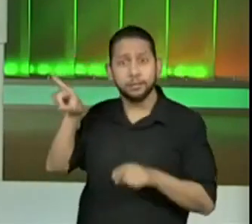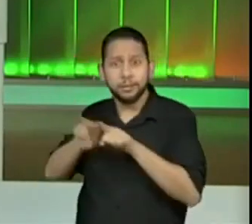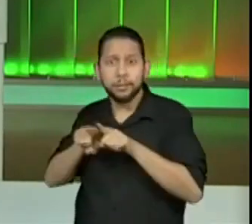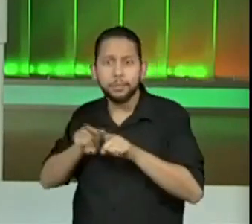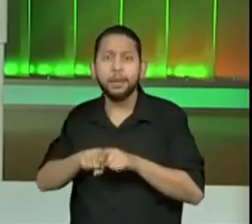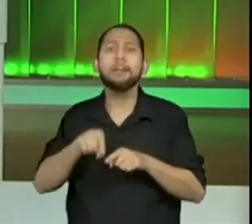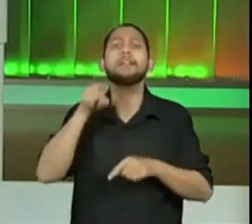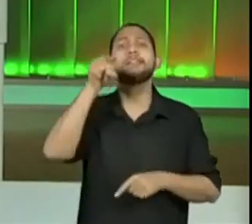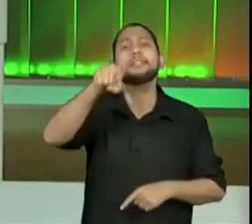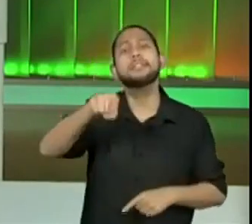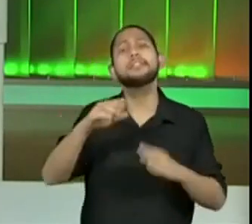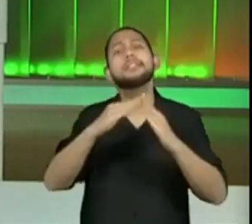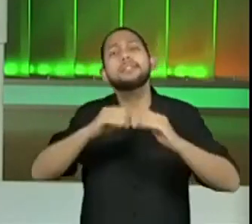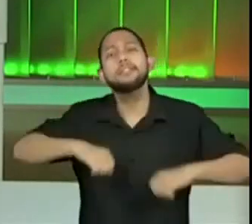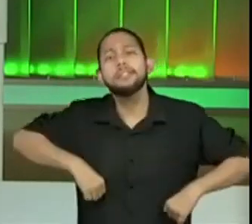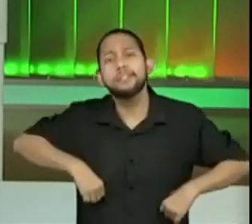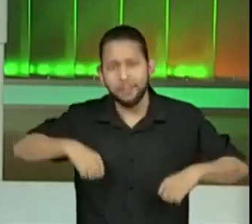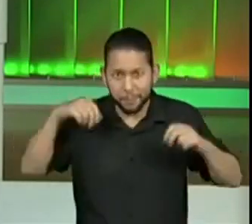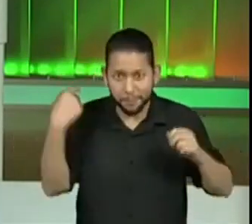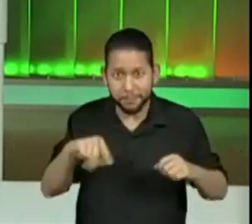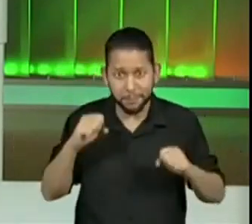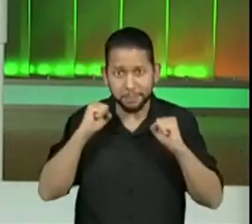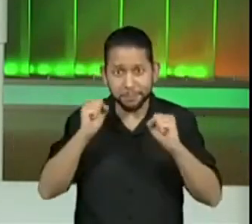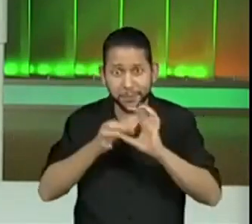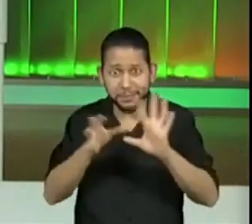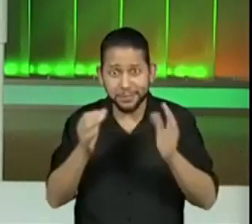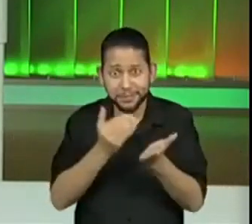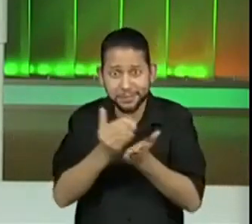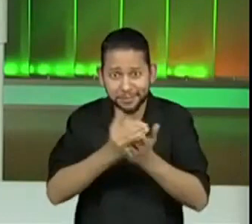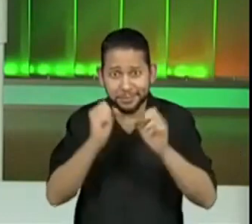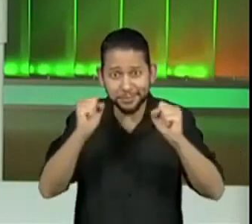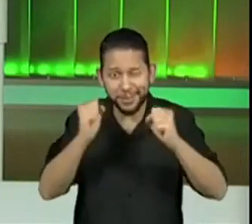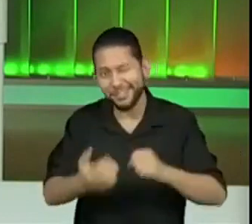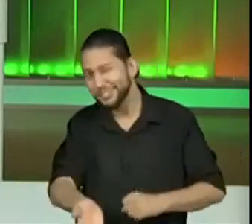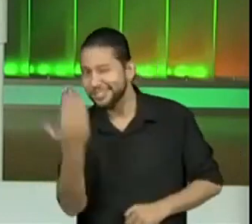quinto ano está preparado. Vamos lá. Vamos começar.